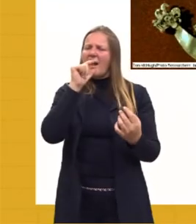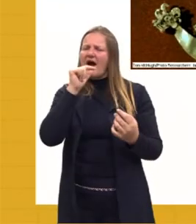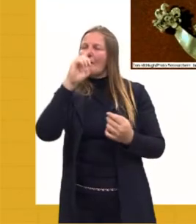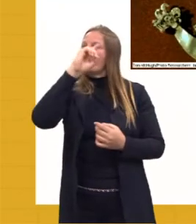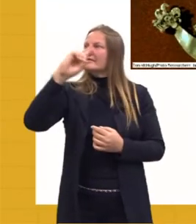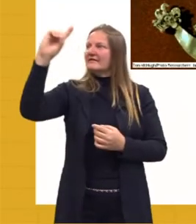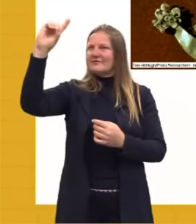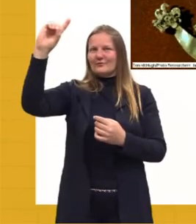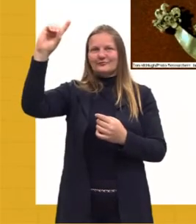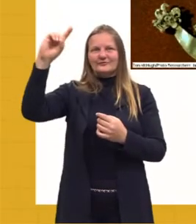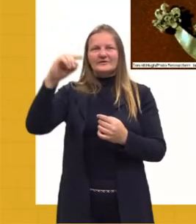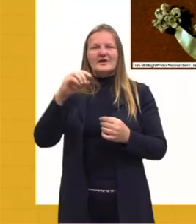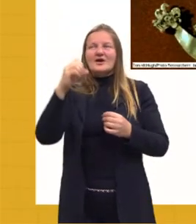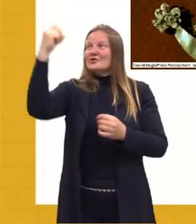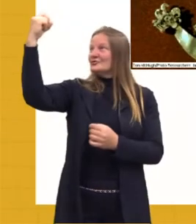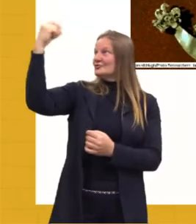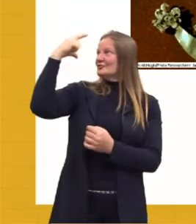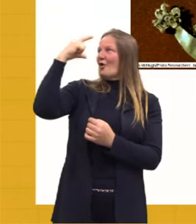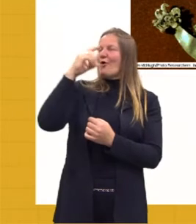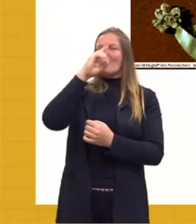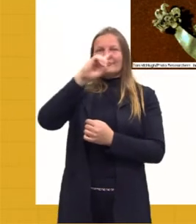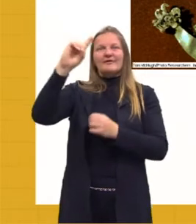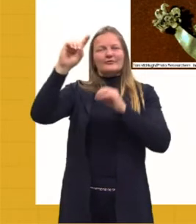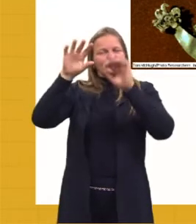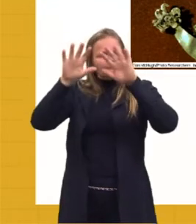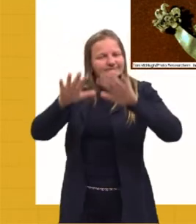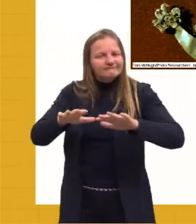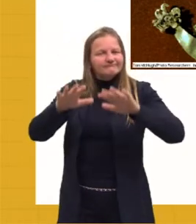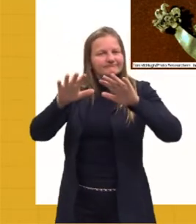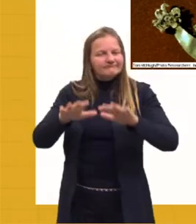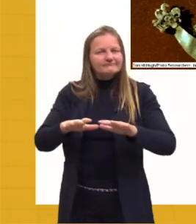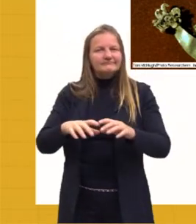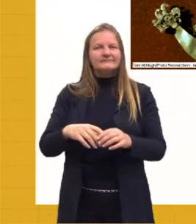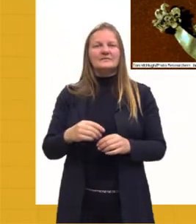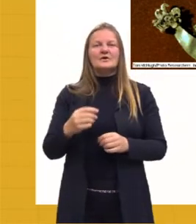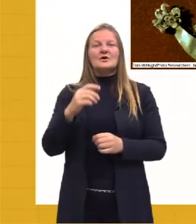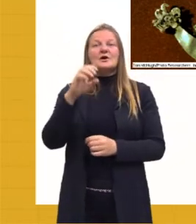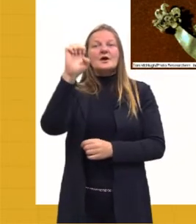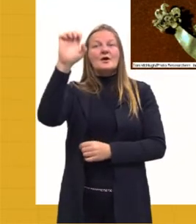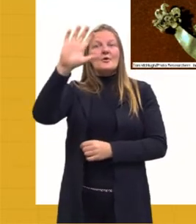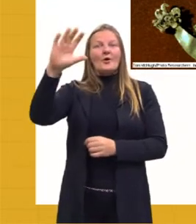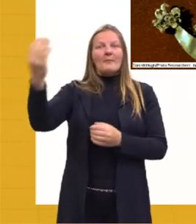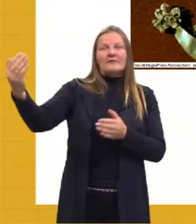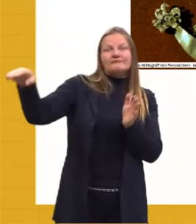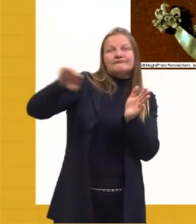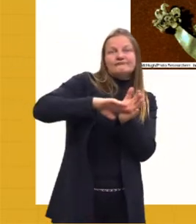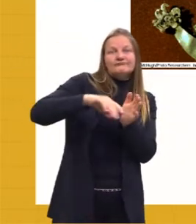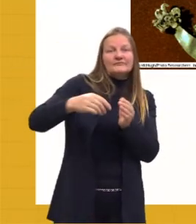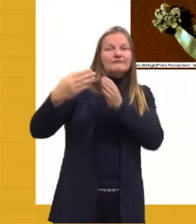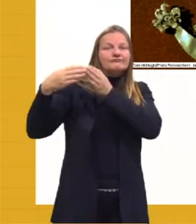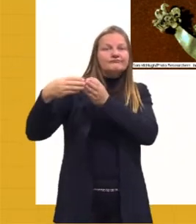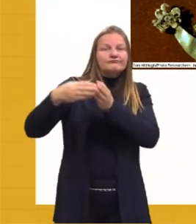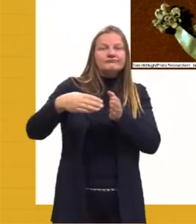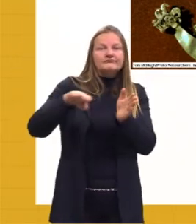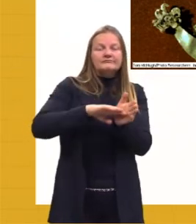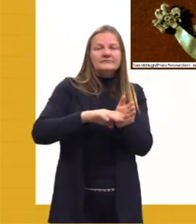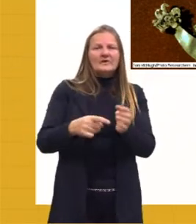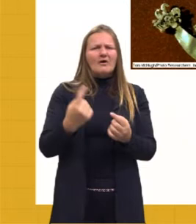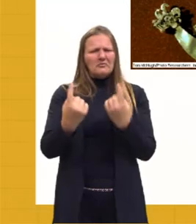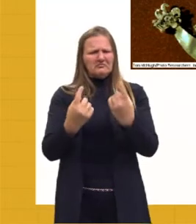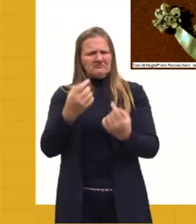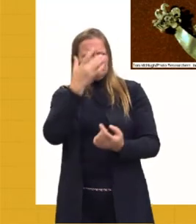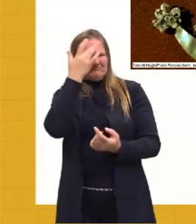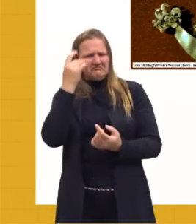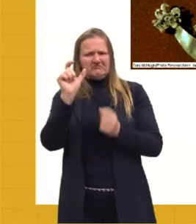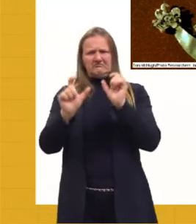deuses do sol. Então, quando houve a chegada dos colonizadores aqui pelos mares, por suas caravelas, algumas pessoas